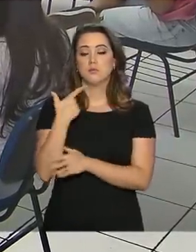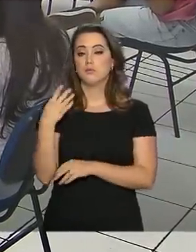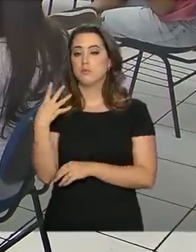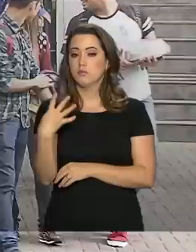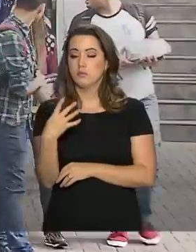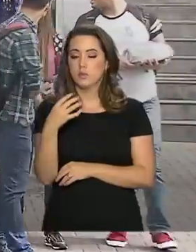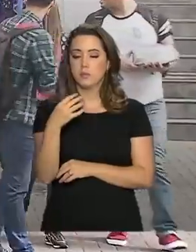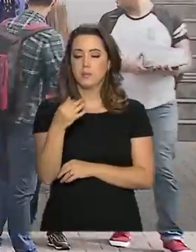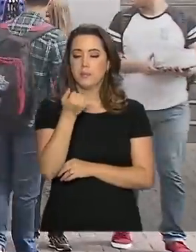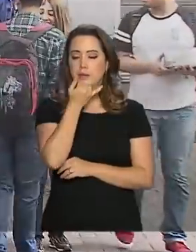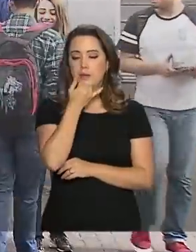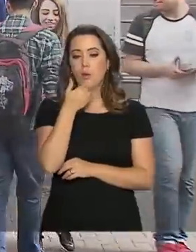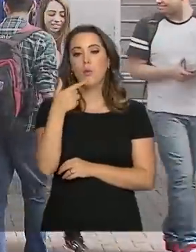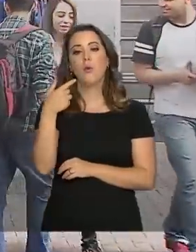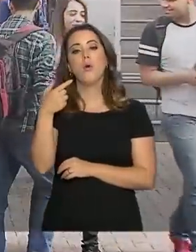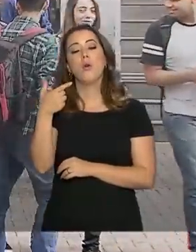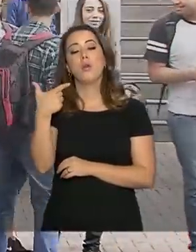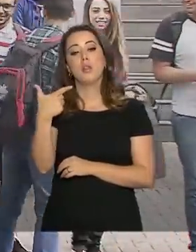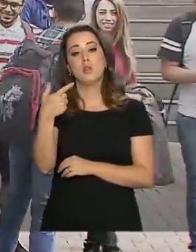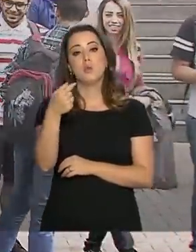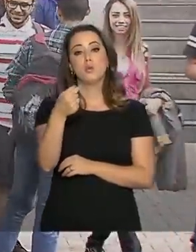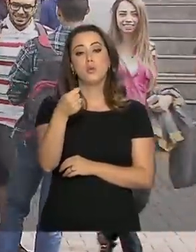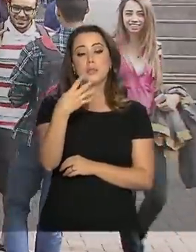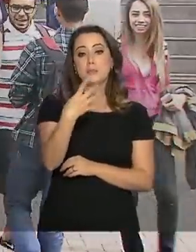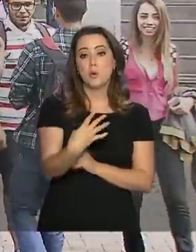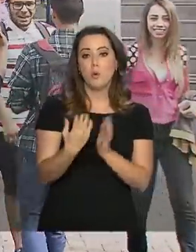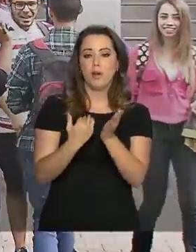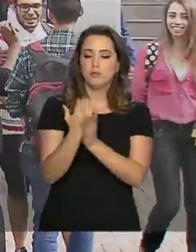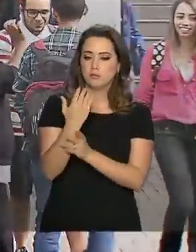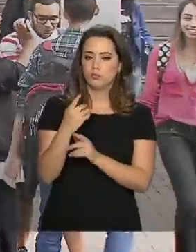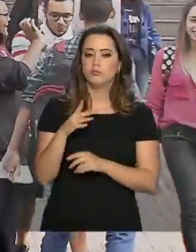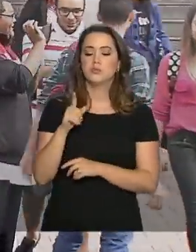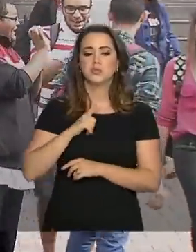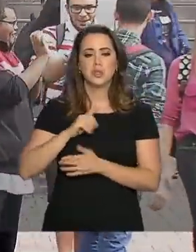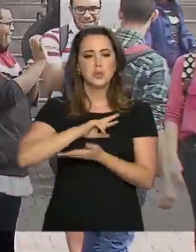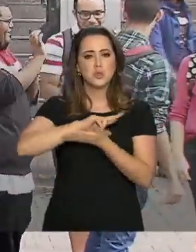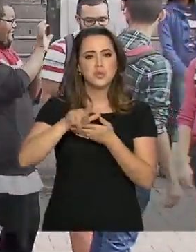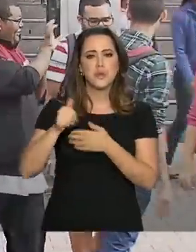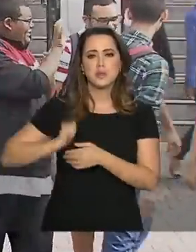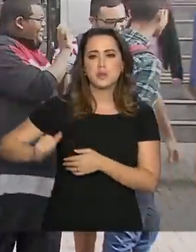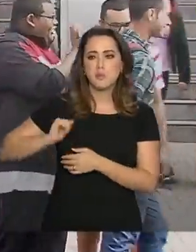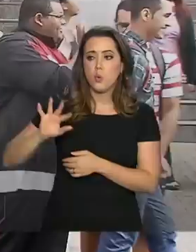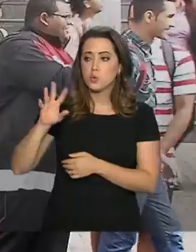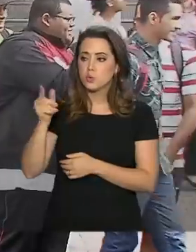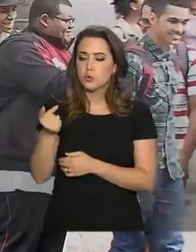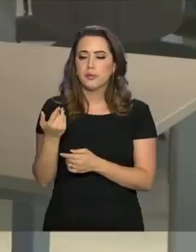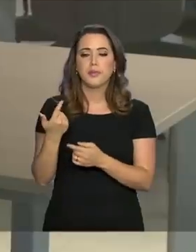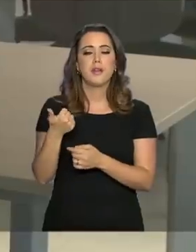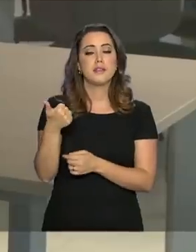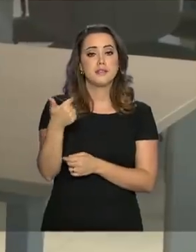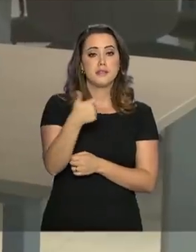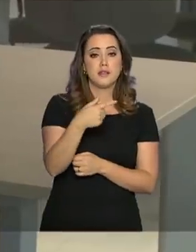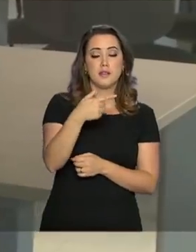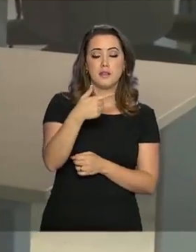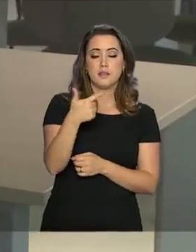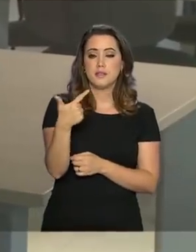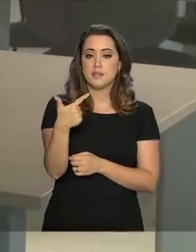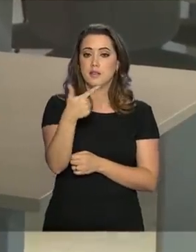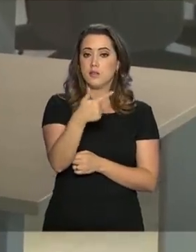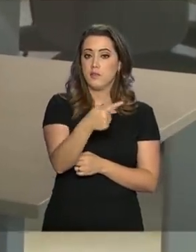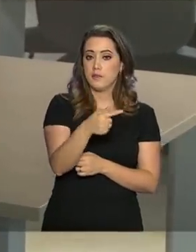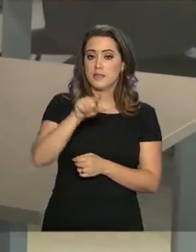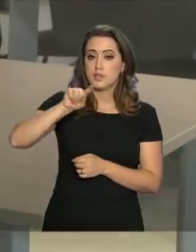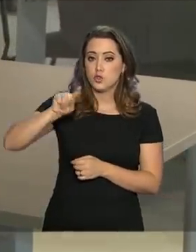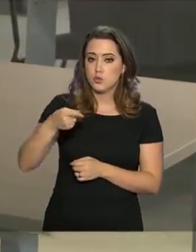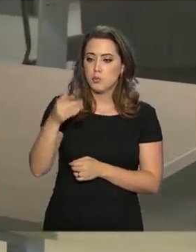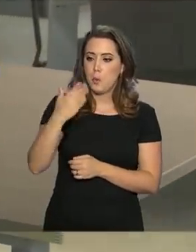2004. São 116 mil bolsas integrais e 127 mil parciais. Neste caso, a